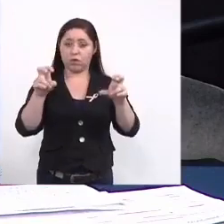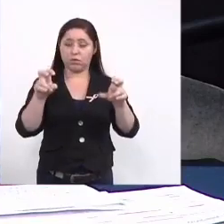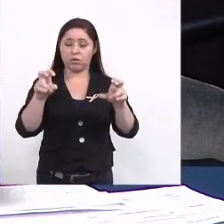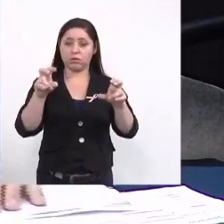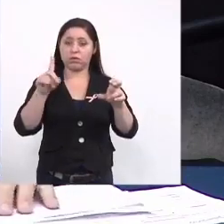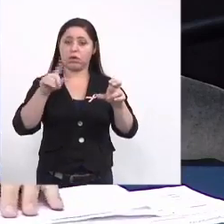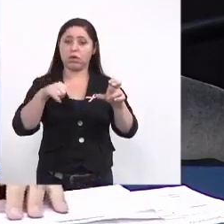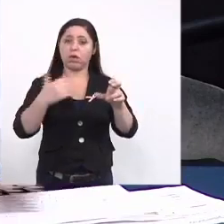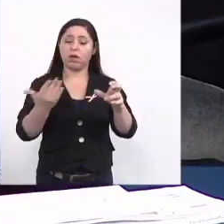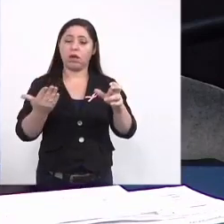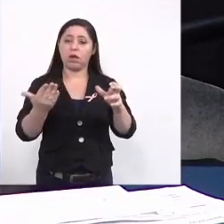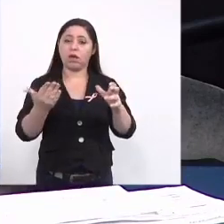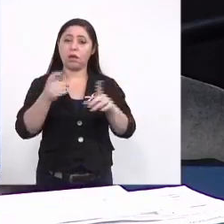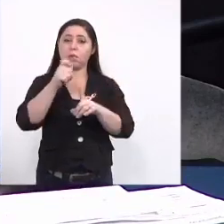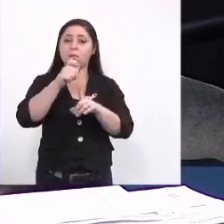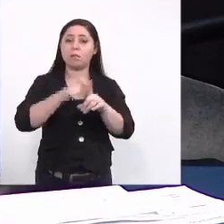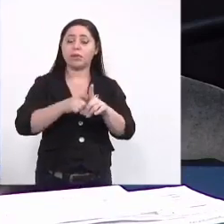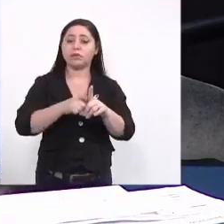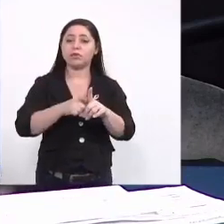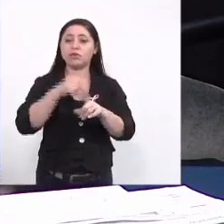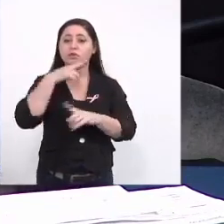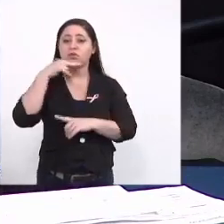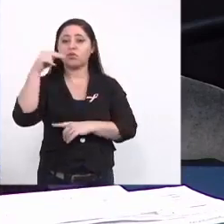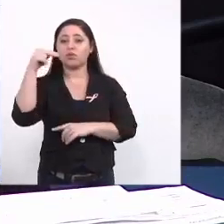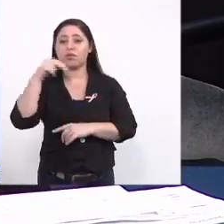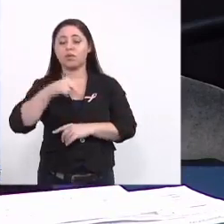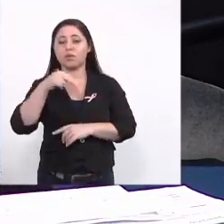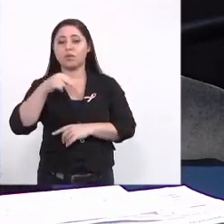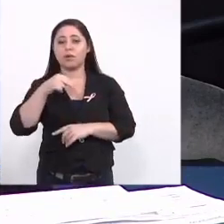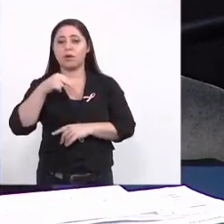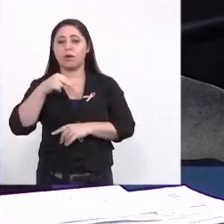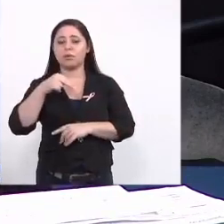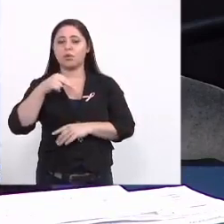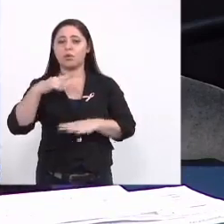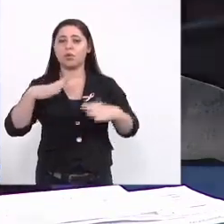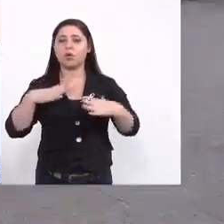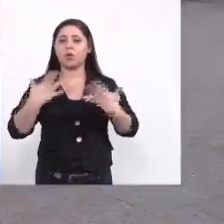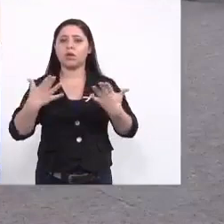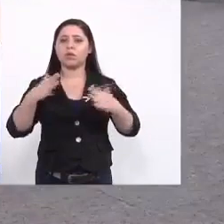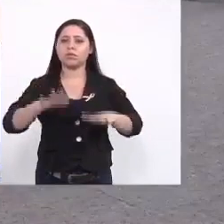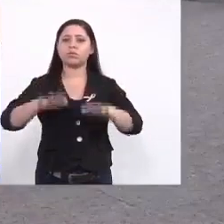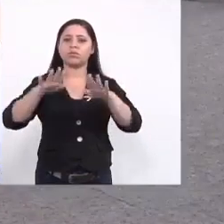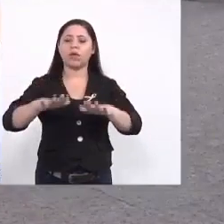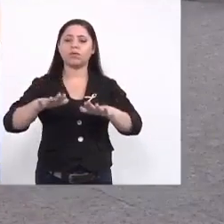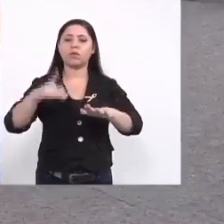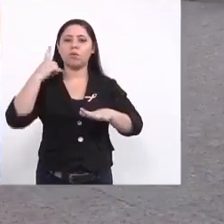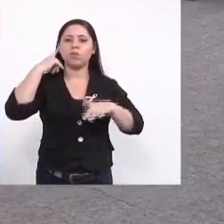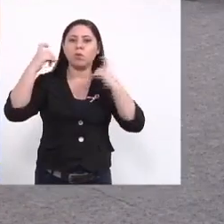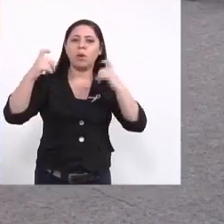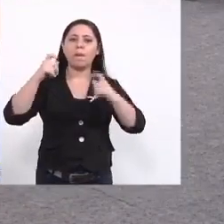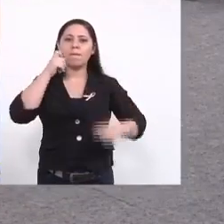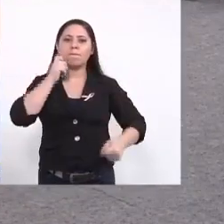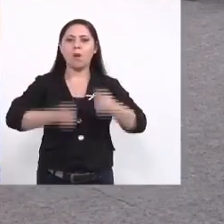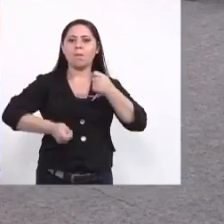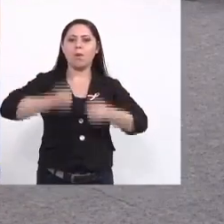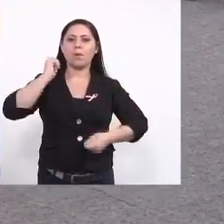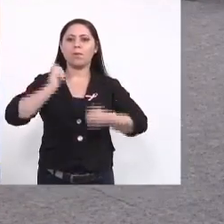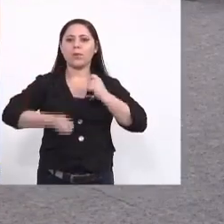esse mês né e uma campanha para ela ter barulho nós temos que tocar o bumbo